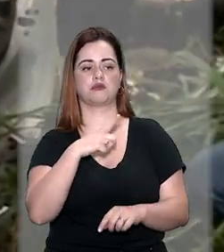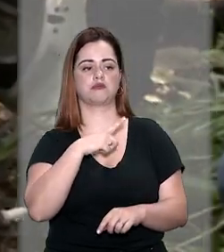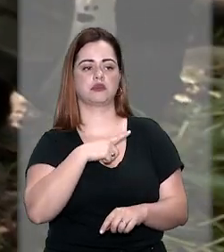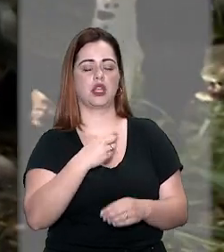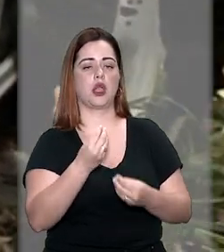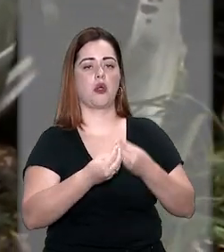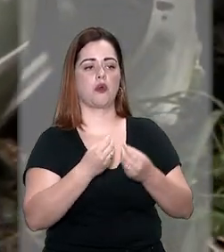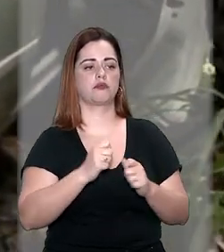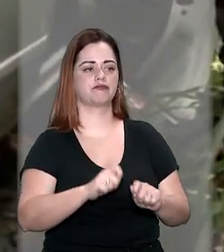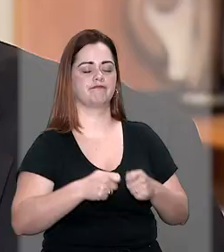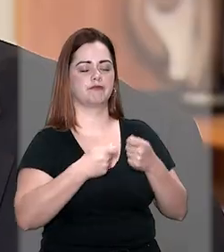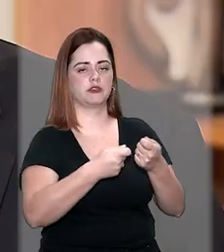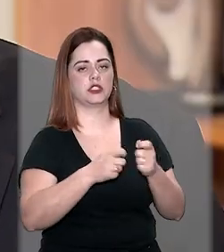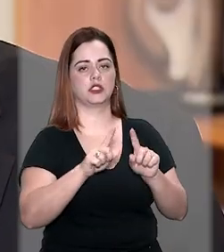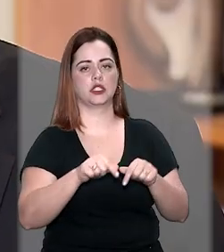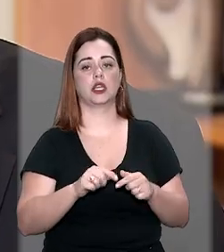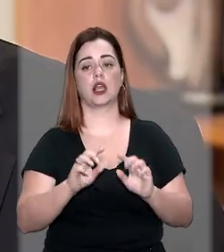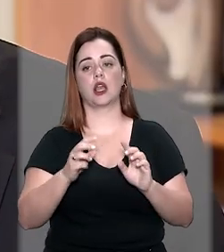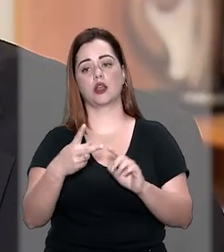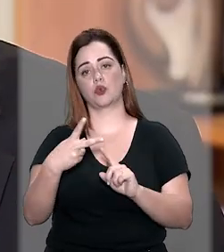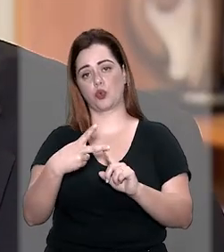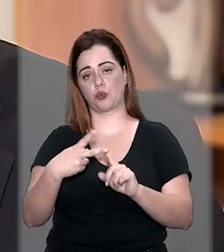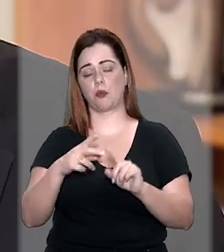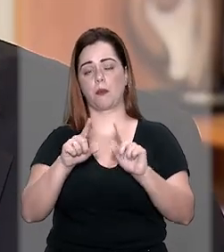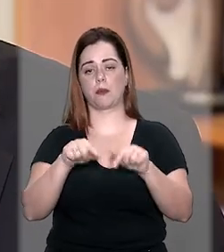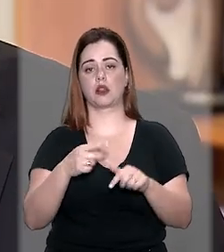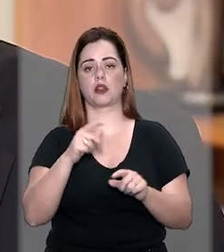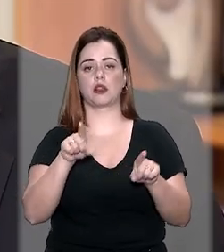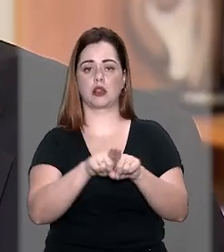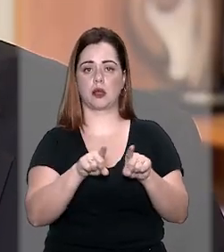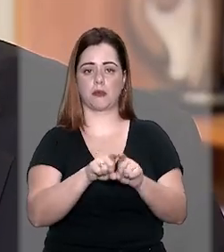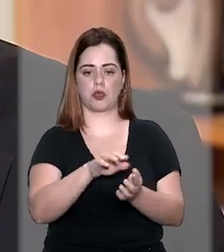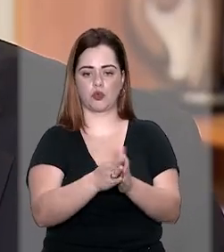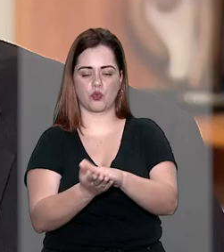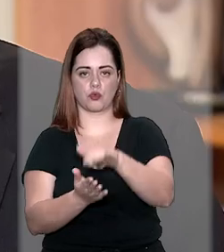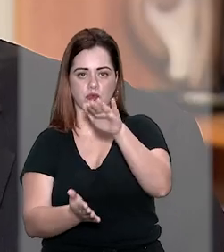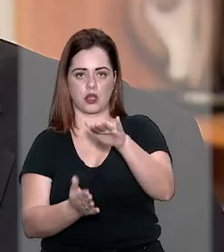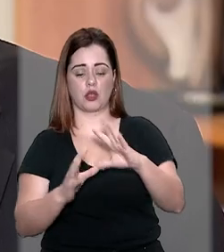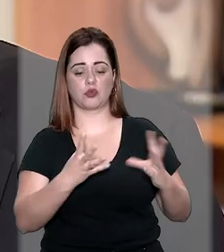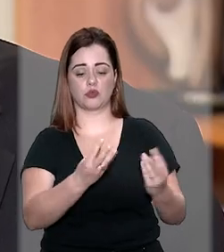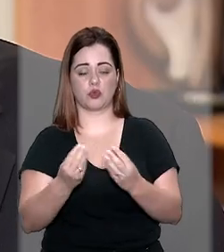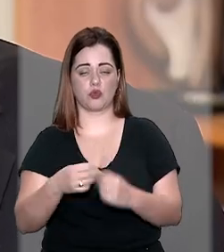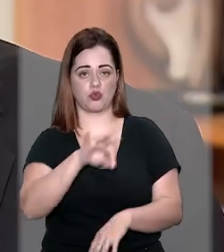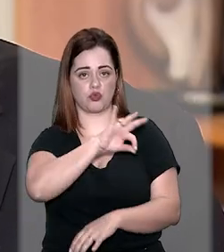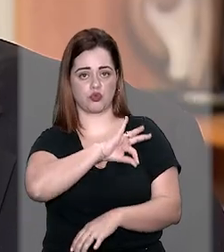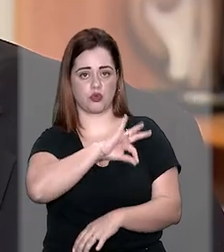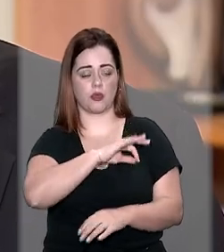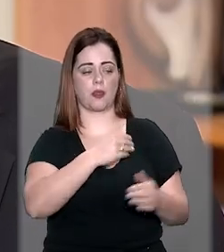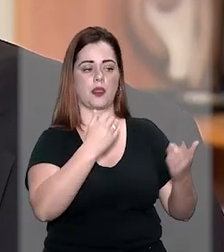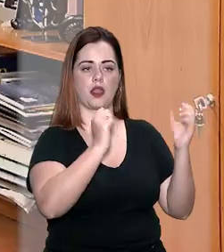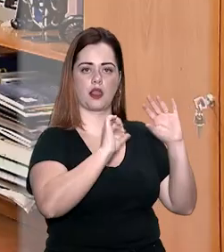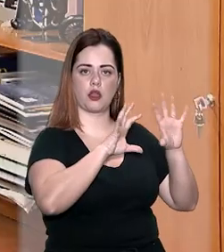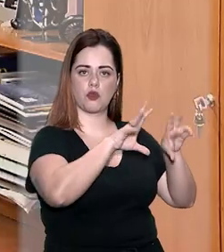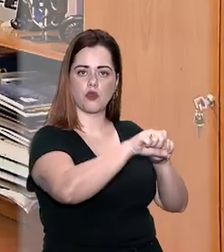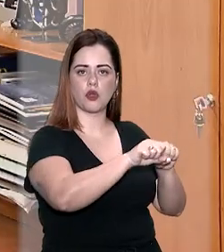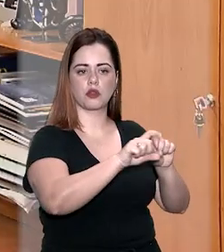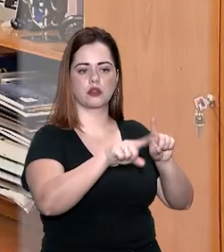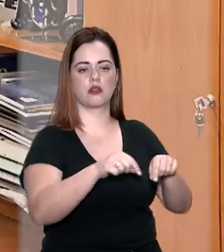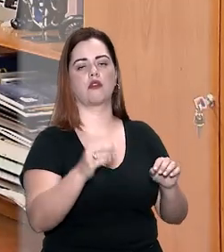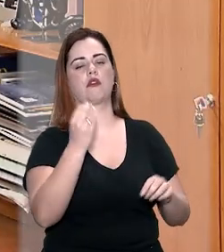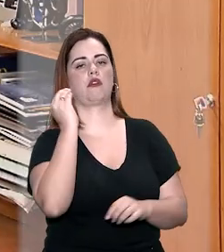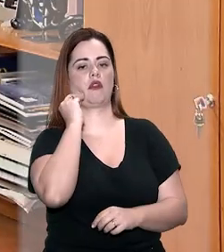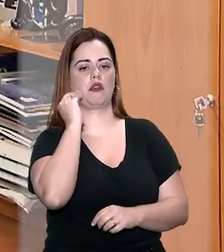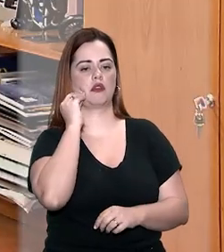tiveram chance de defesa. Ainda segundo o ministro, também estão nos altos indícios de que o policial reformado tentou